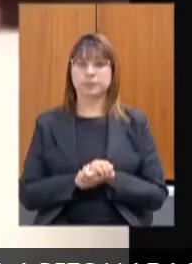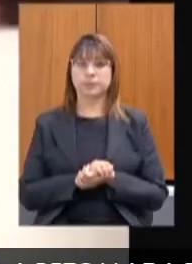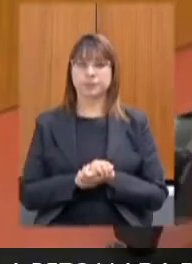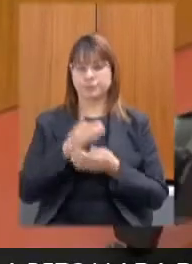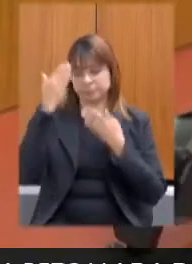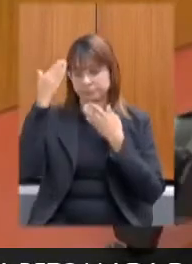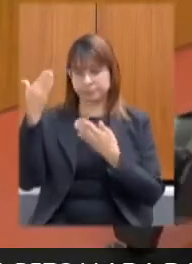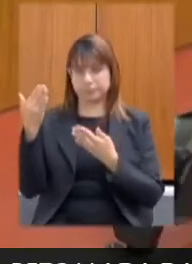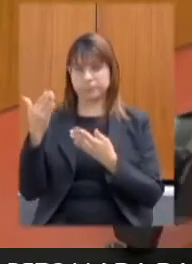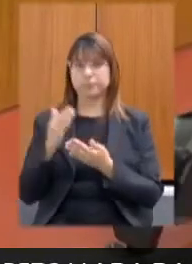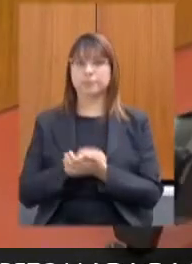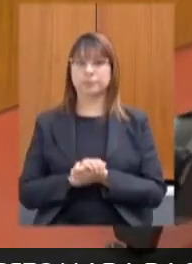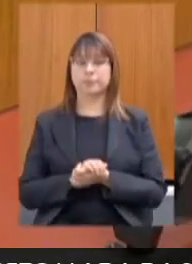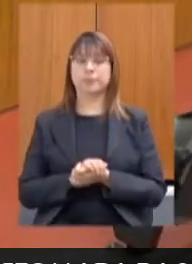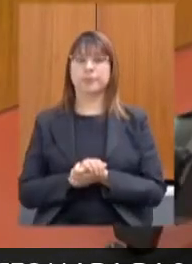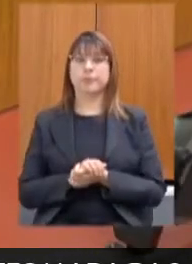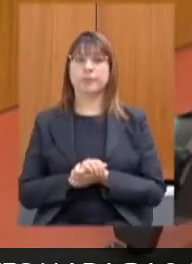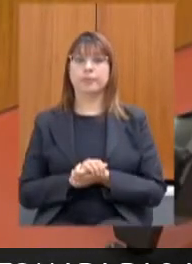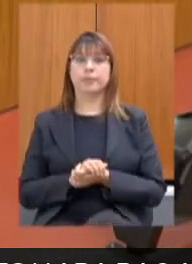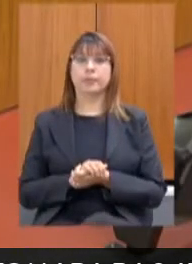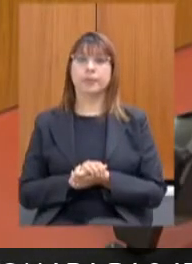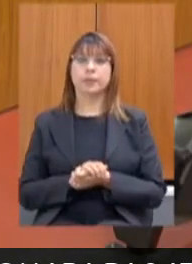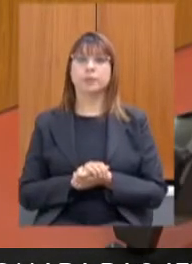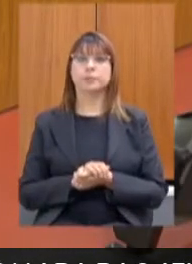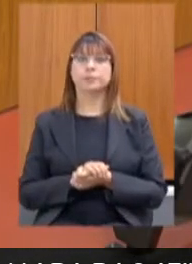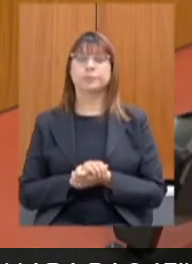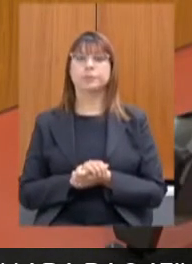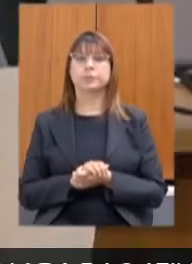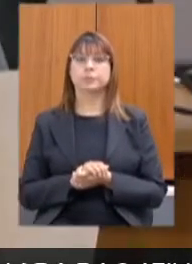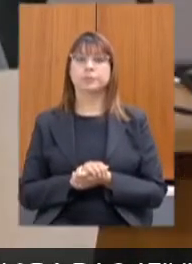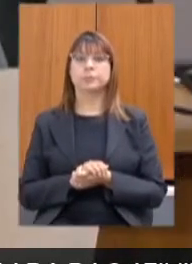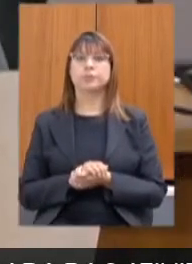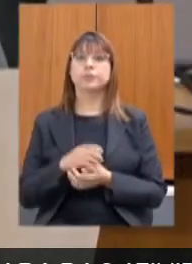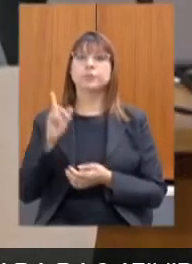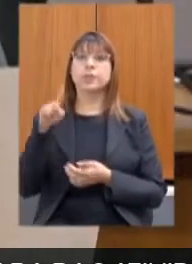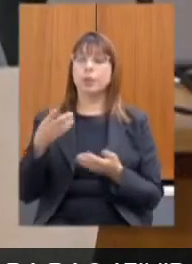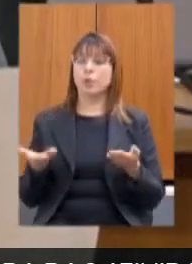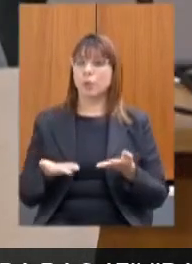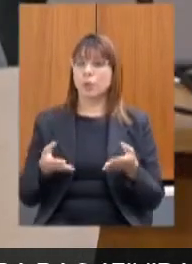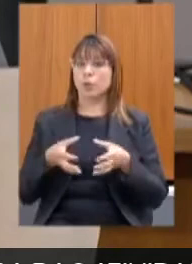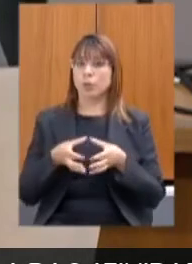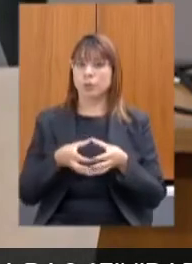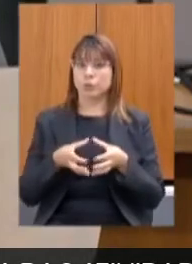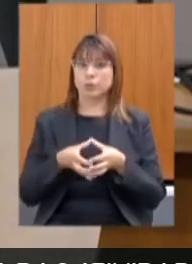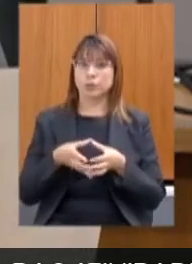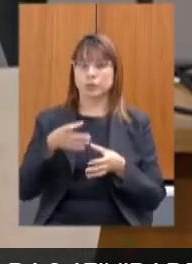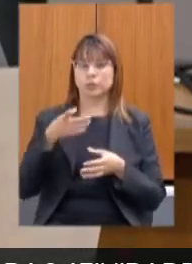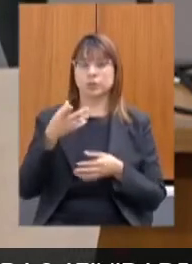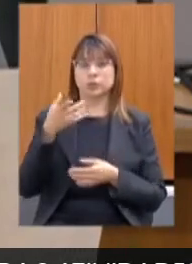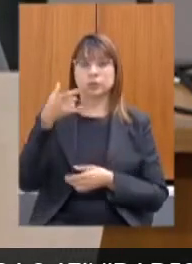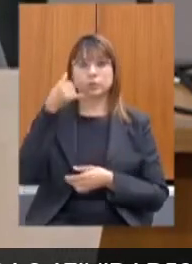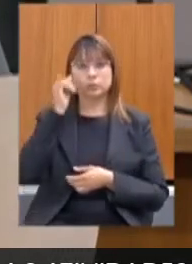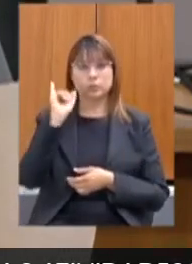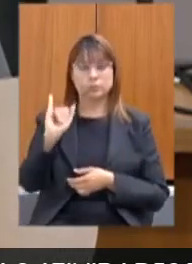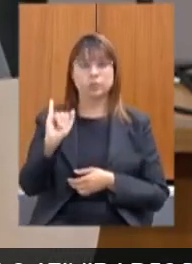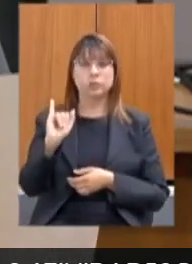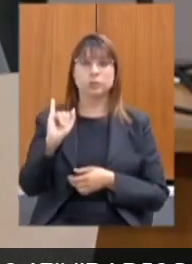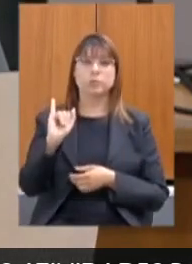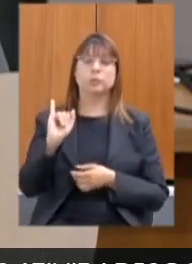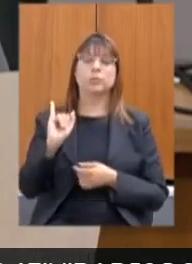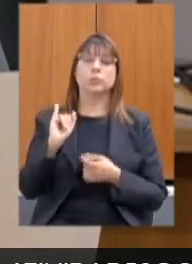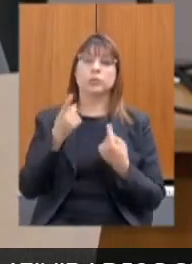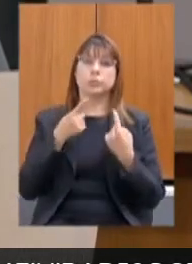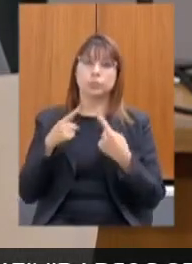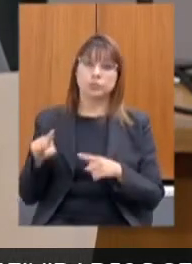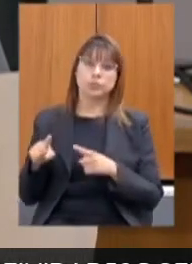obrigada deputado obrigada pela comissão agora de prevenção e combate ao CRAC como vota a